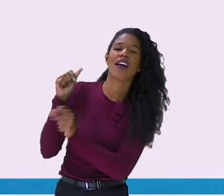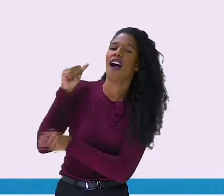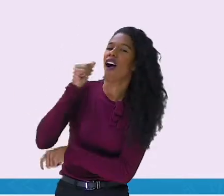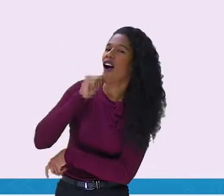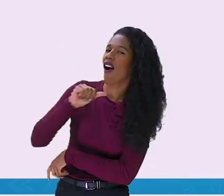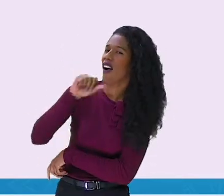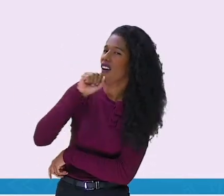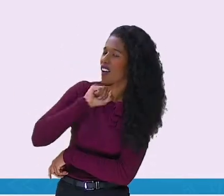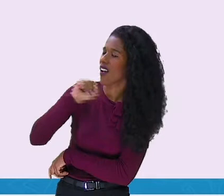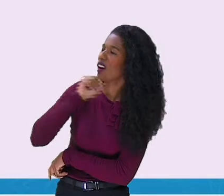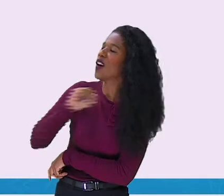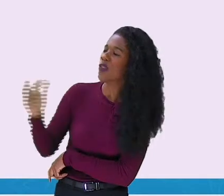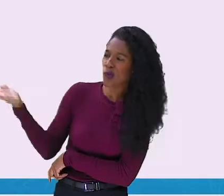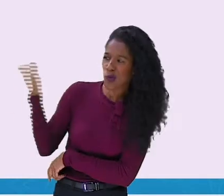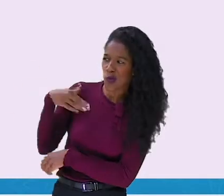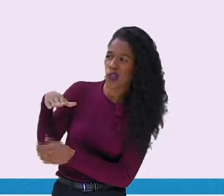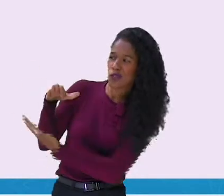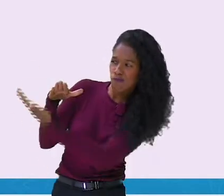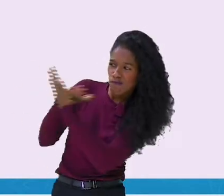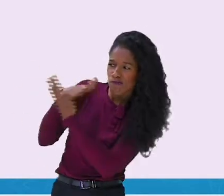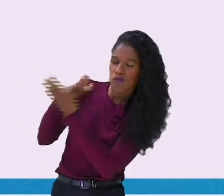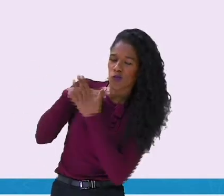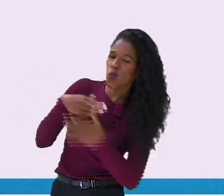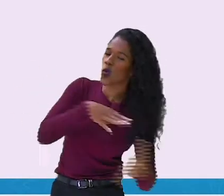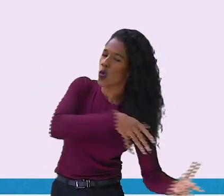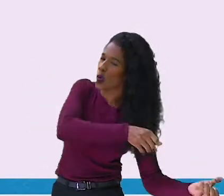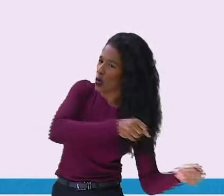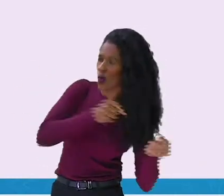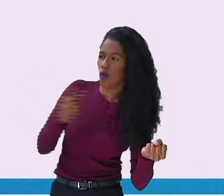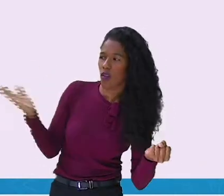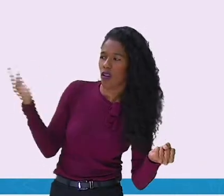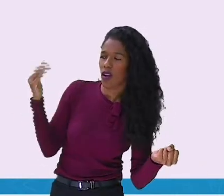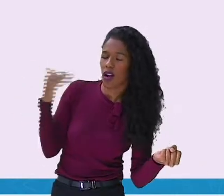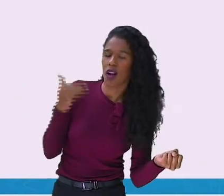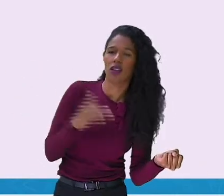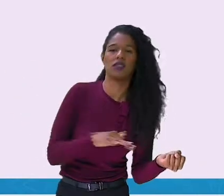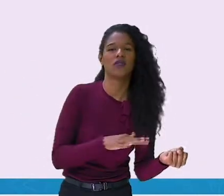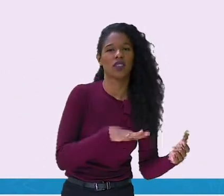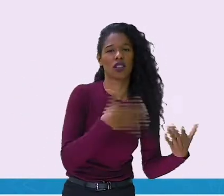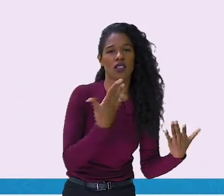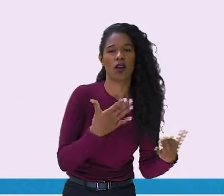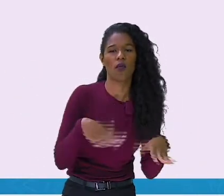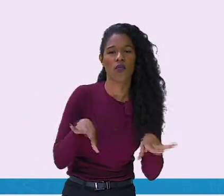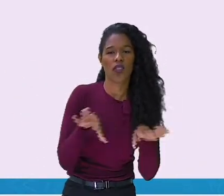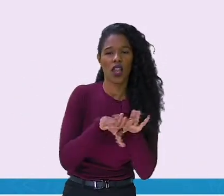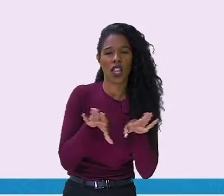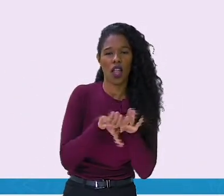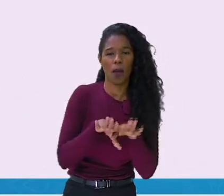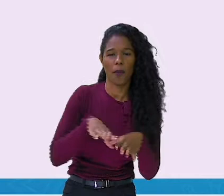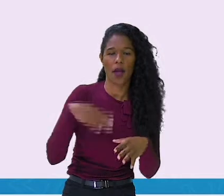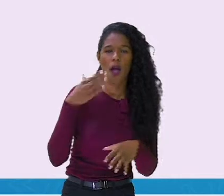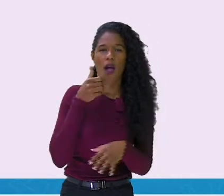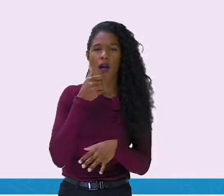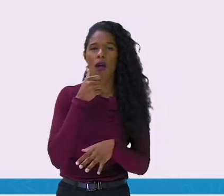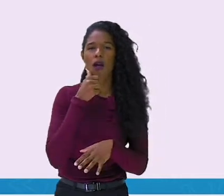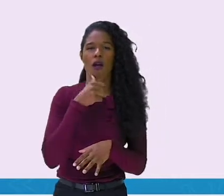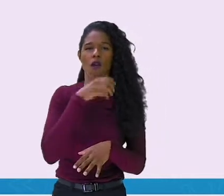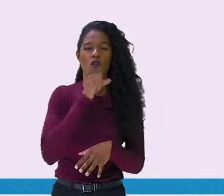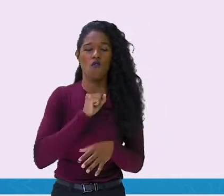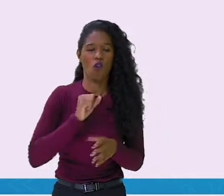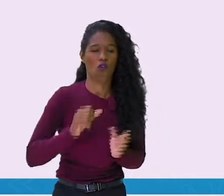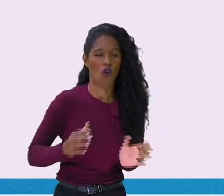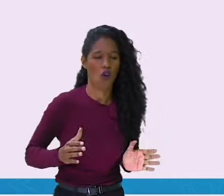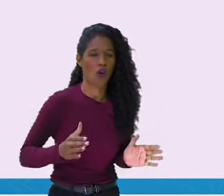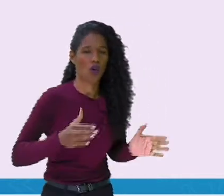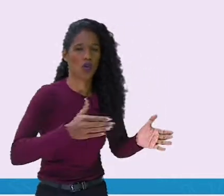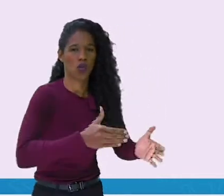ajudar a puxar o rabanete. Será que vai conseguir? A vovô segurou no vovô.